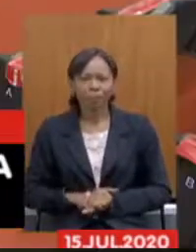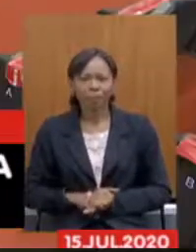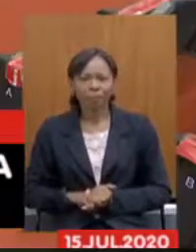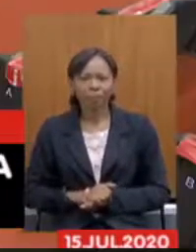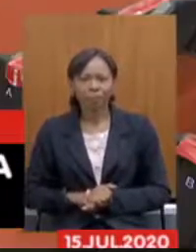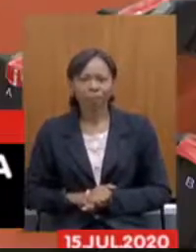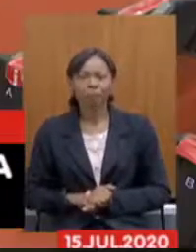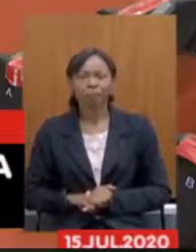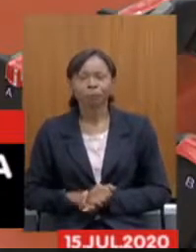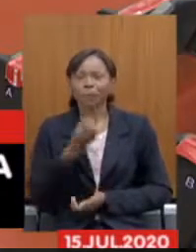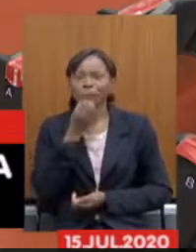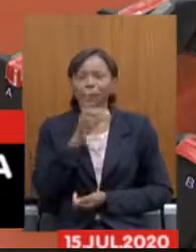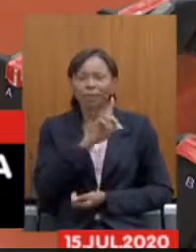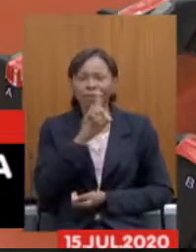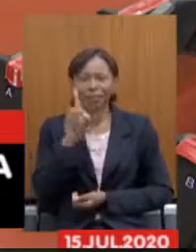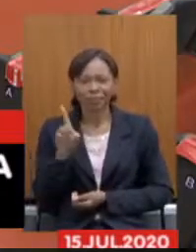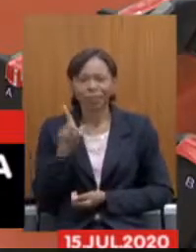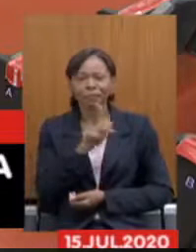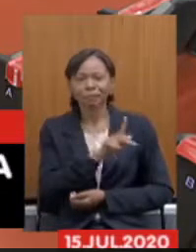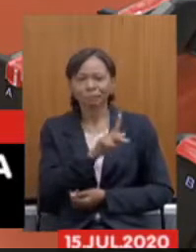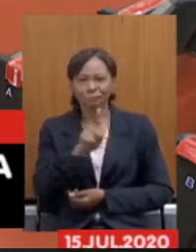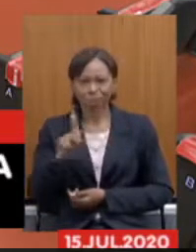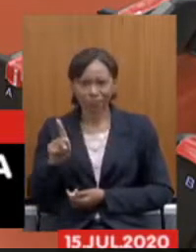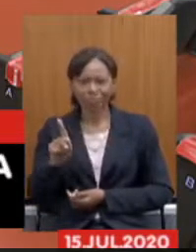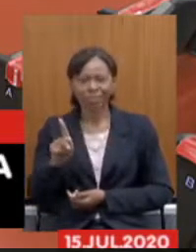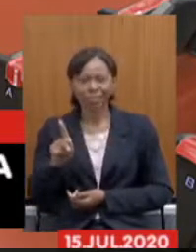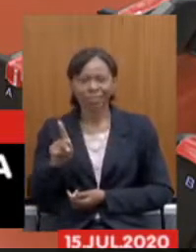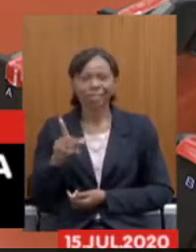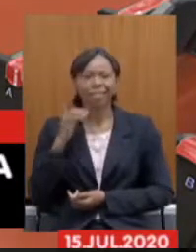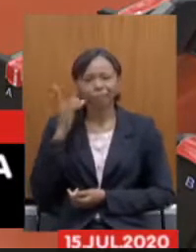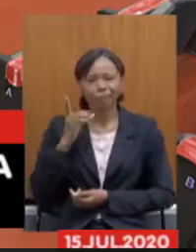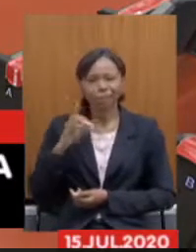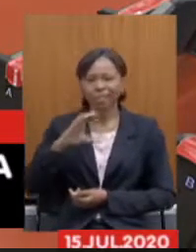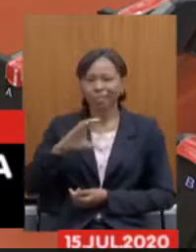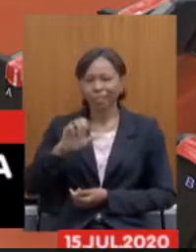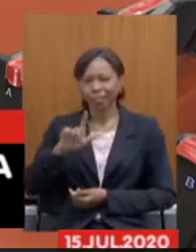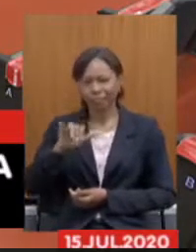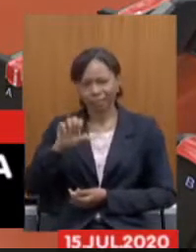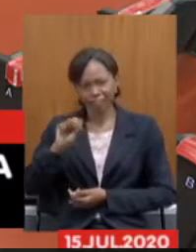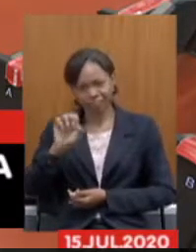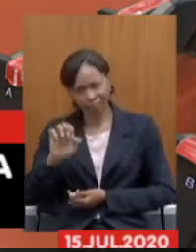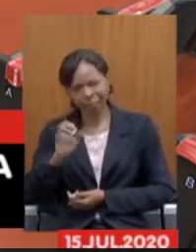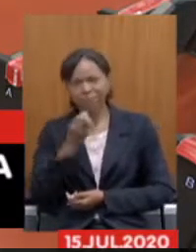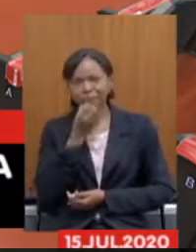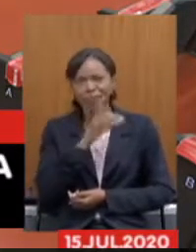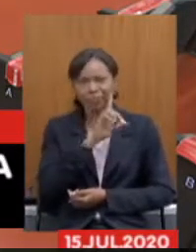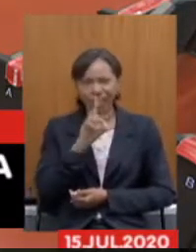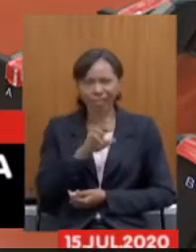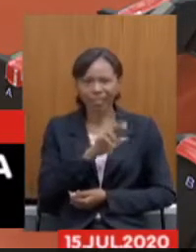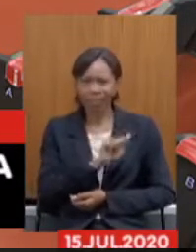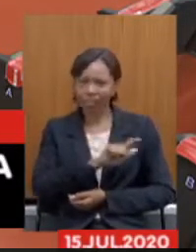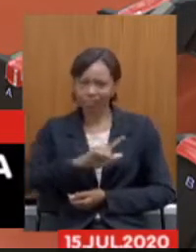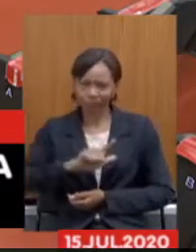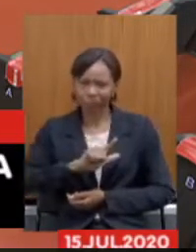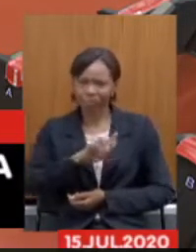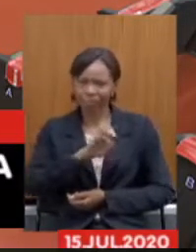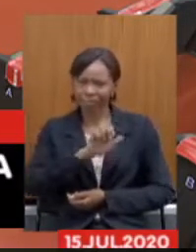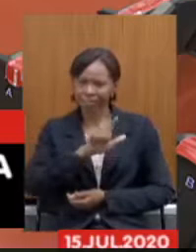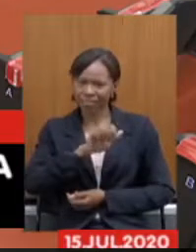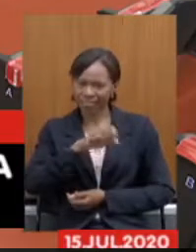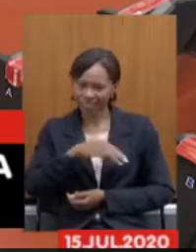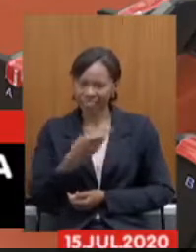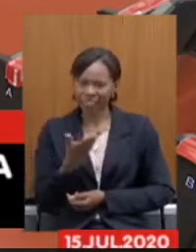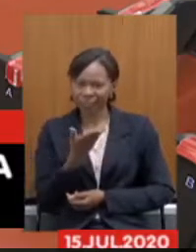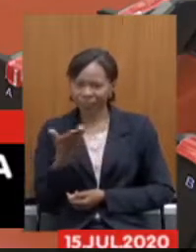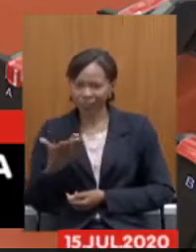bem bom dia presidente bom dia deputada Selize bom dia deputado Raul Belen bom dia aos